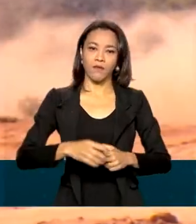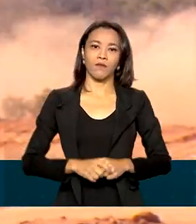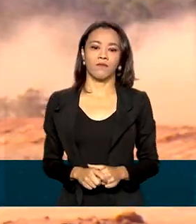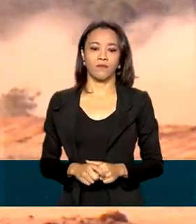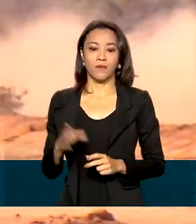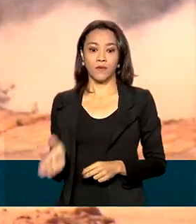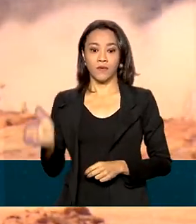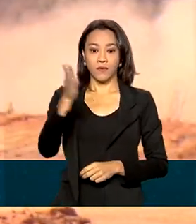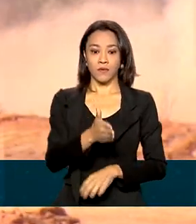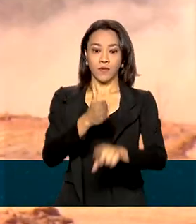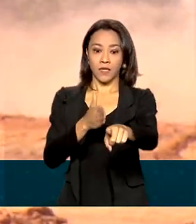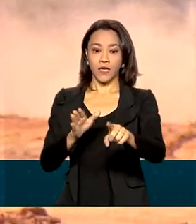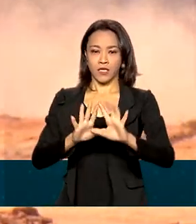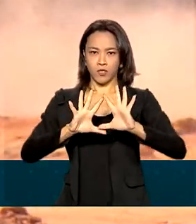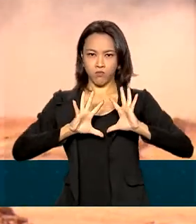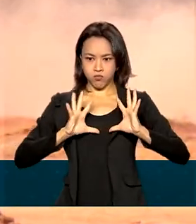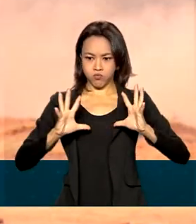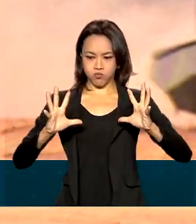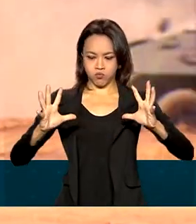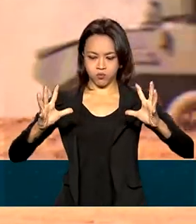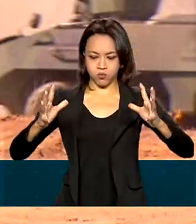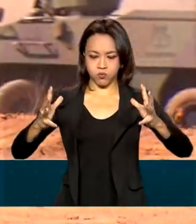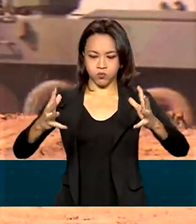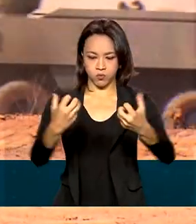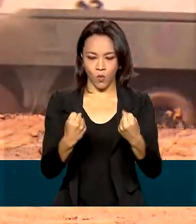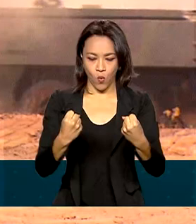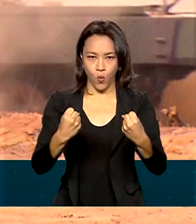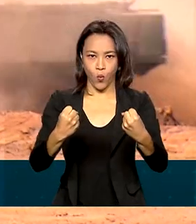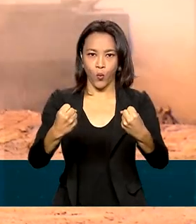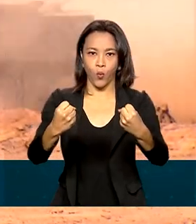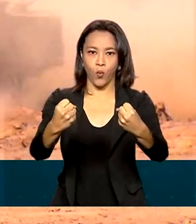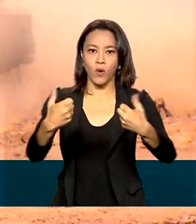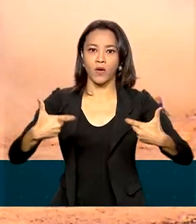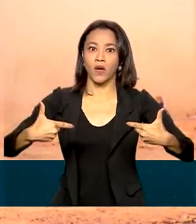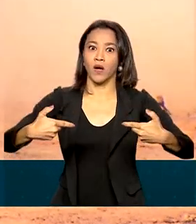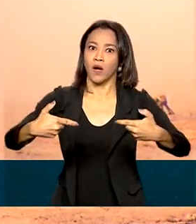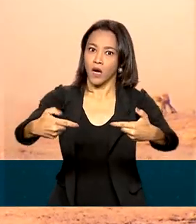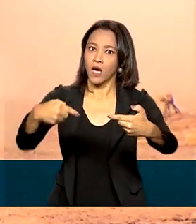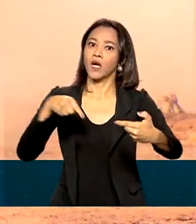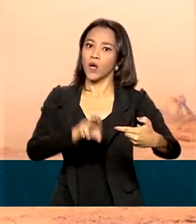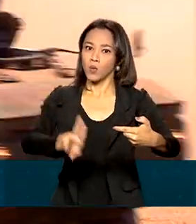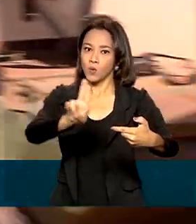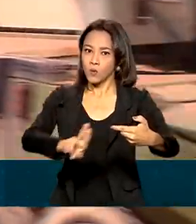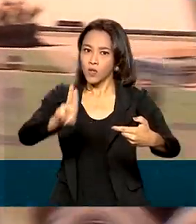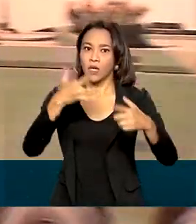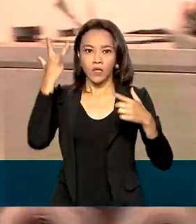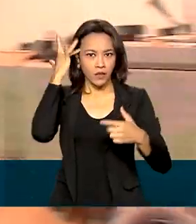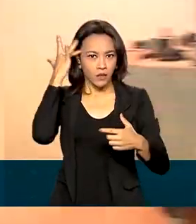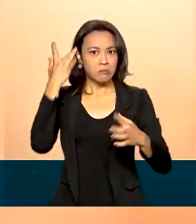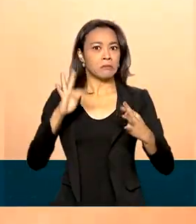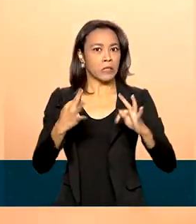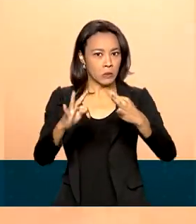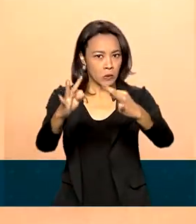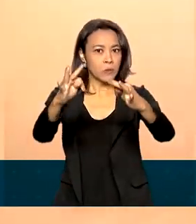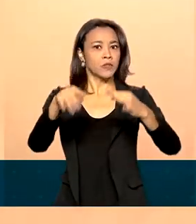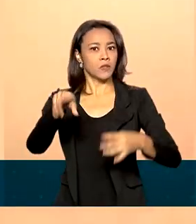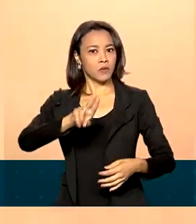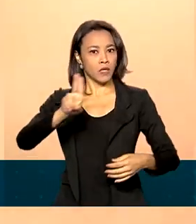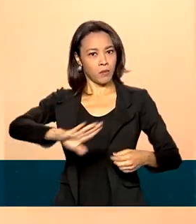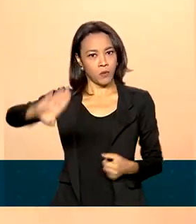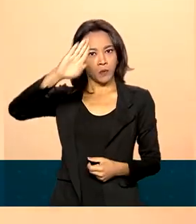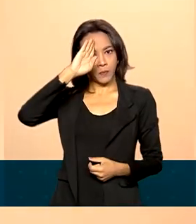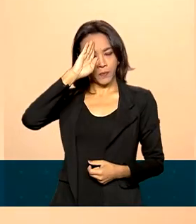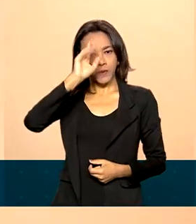E os veículos blindados, fundamentais em situações de conflito. Tecnologia usada pelas Forças Armadas para a